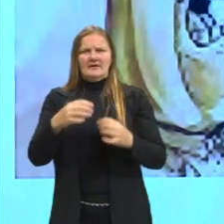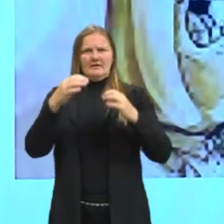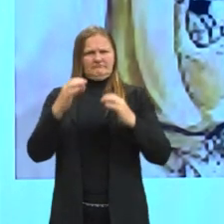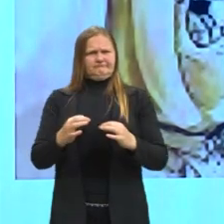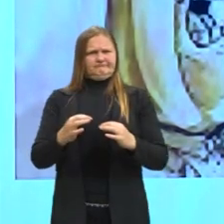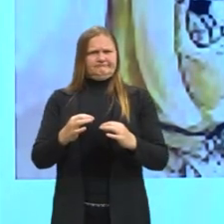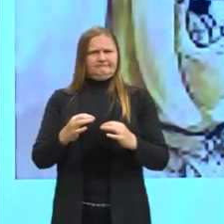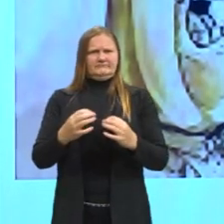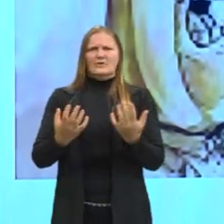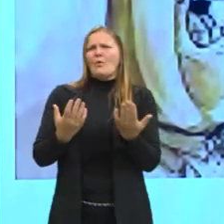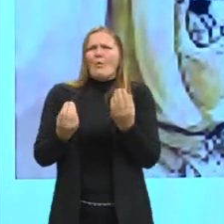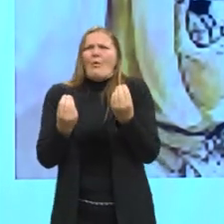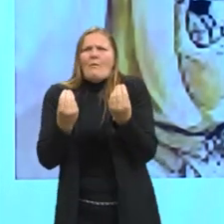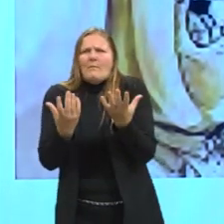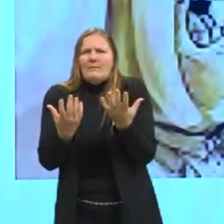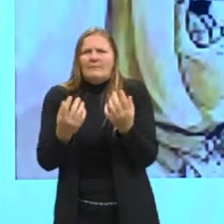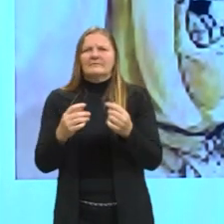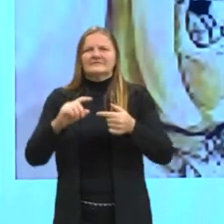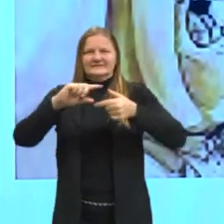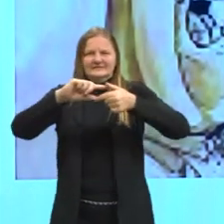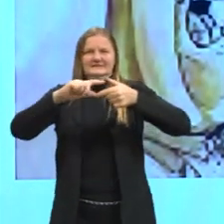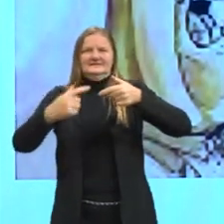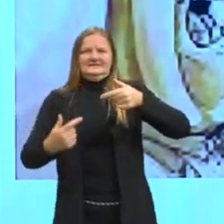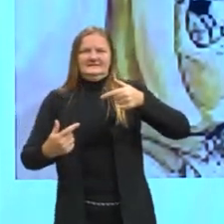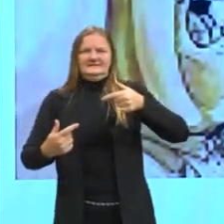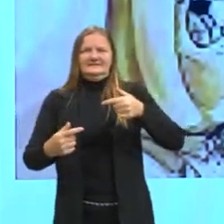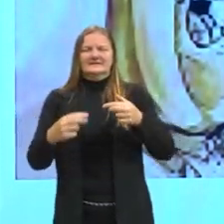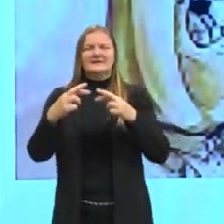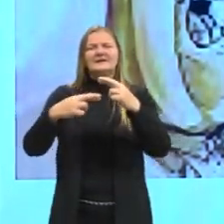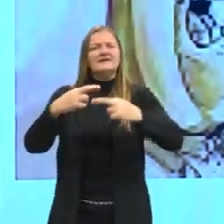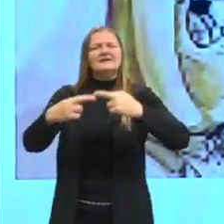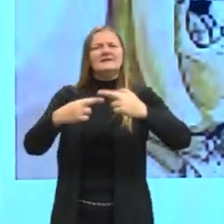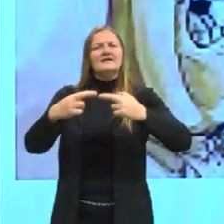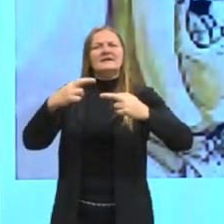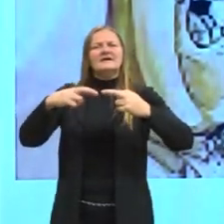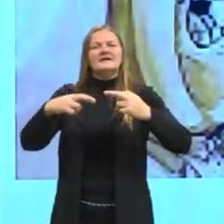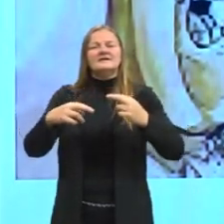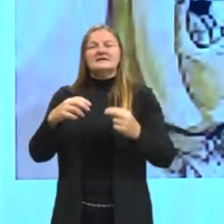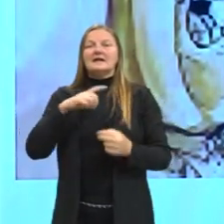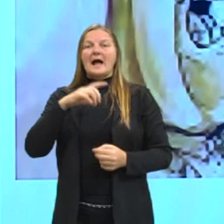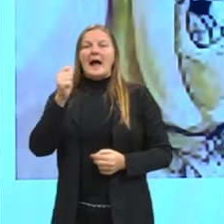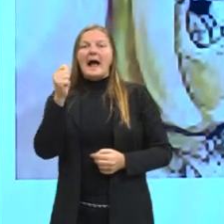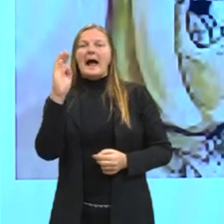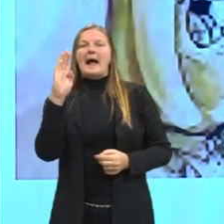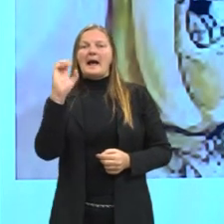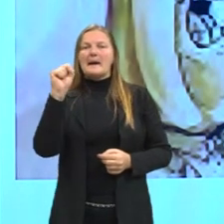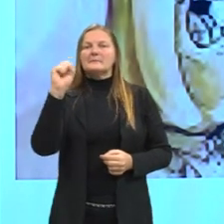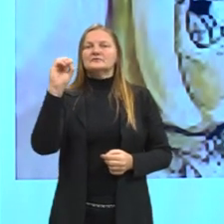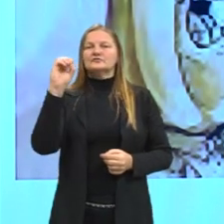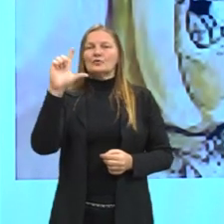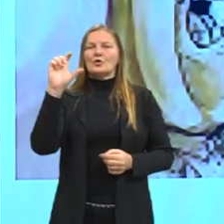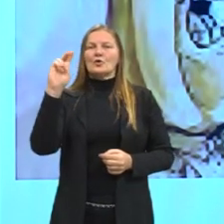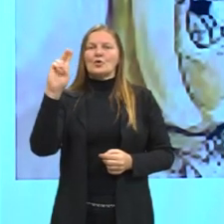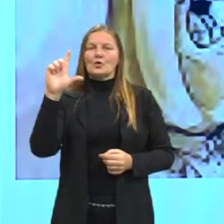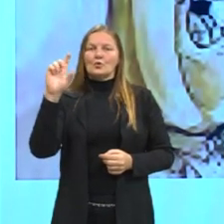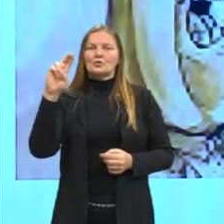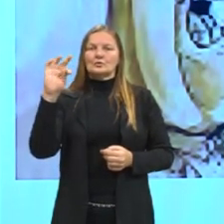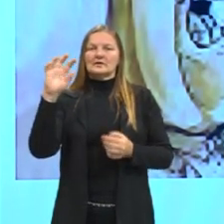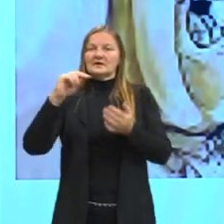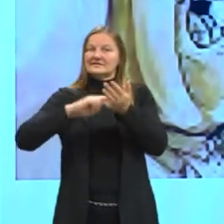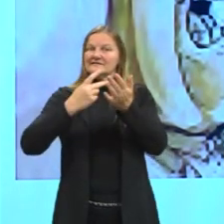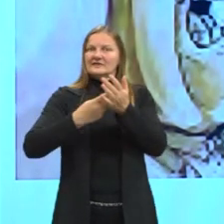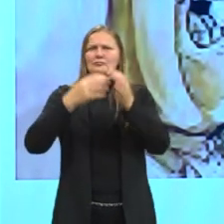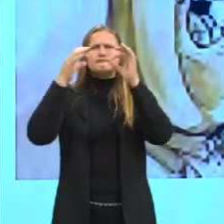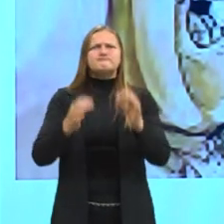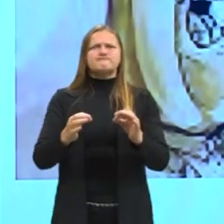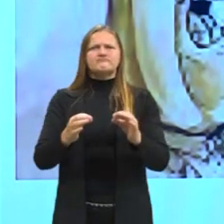não deixa, não pode mais ser relativa no momento que ele diz que ele tem uma certeza absoluta. Então